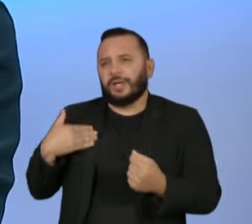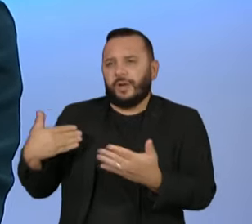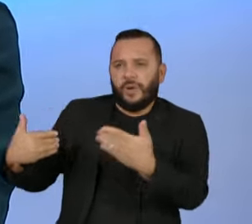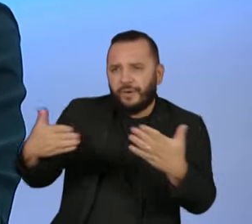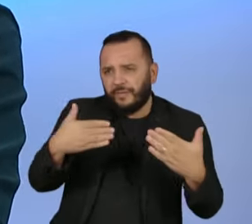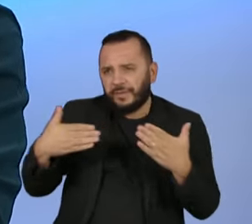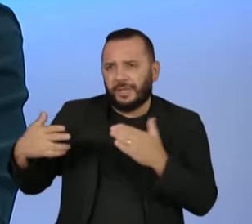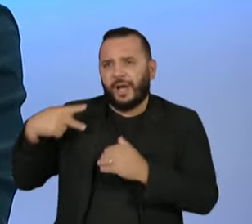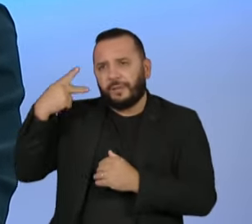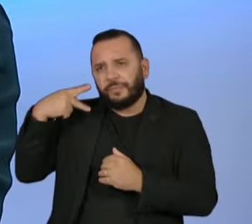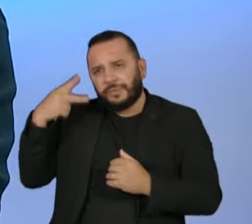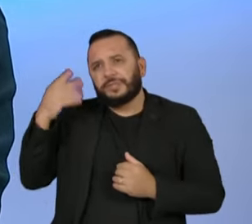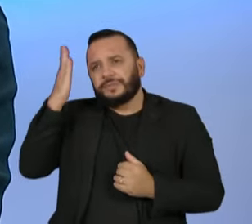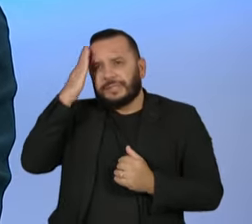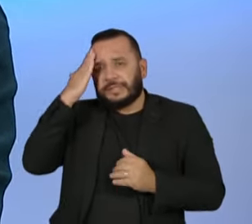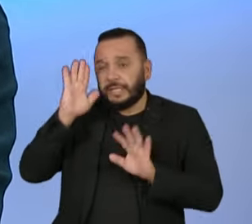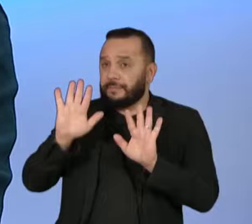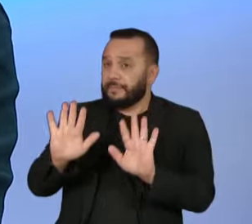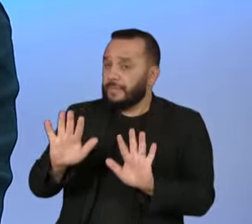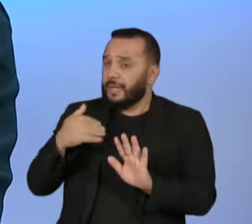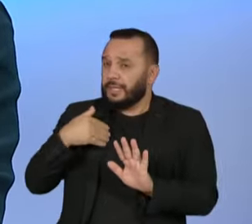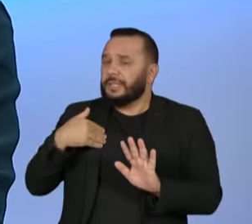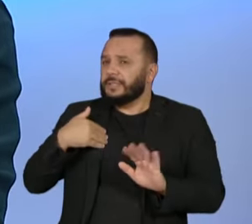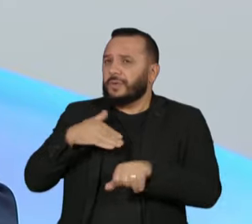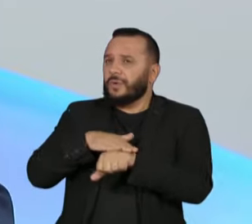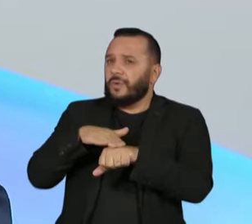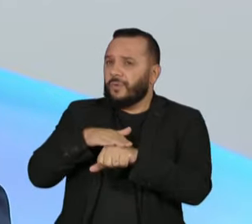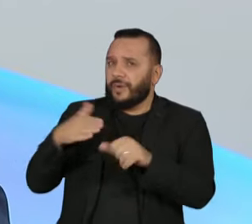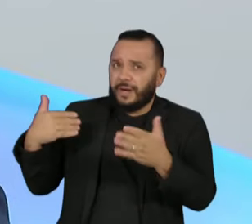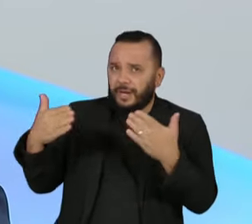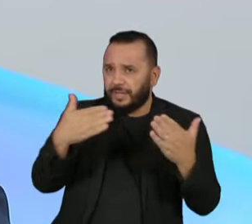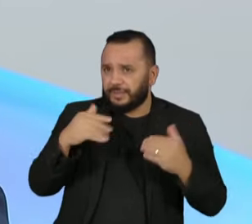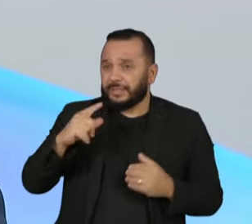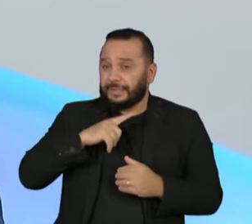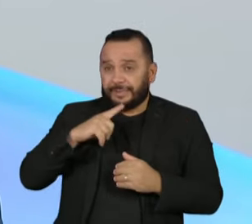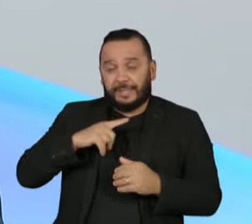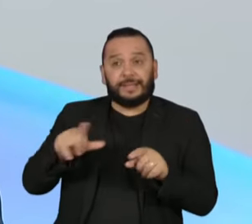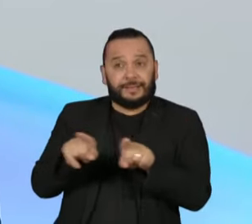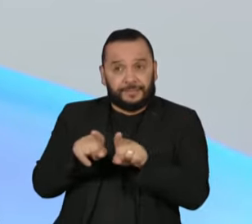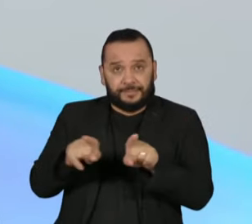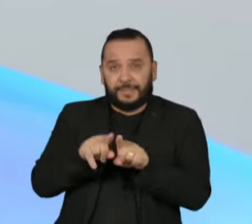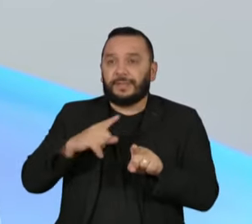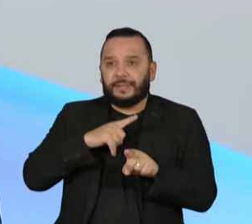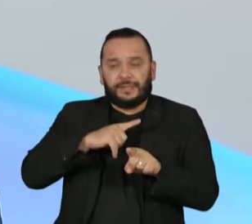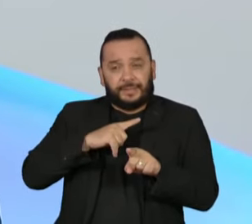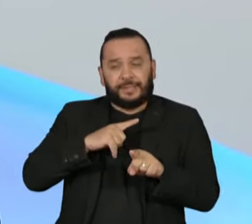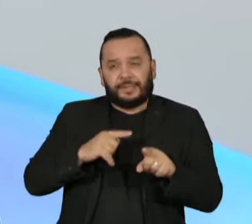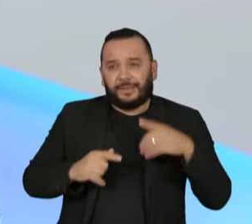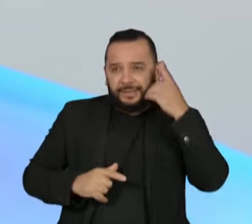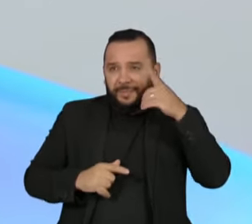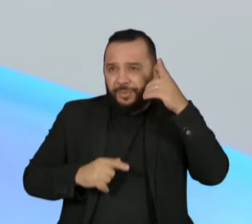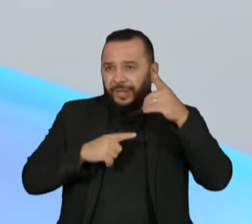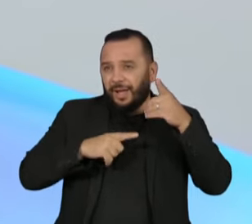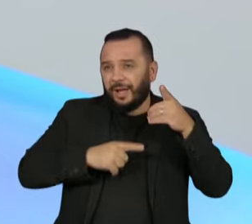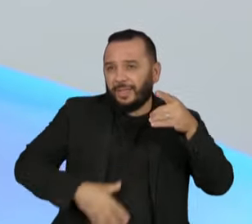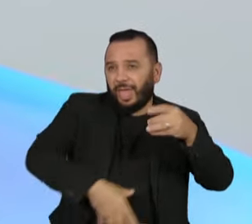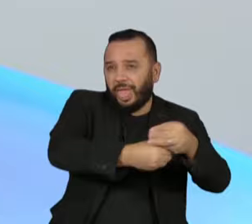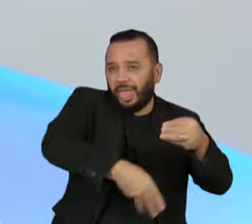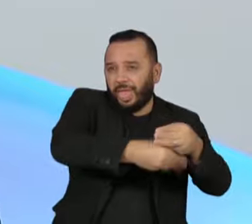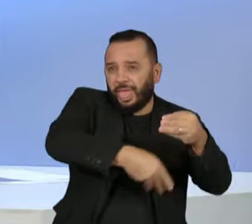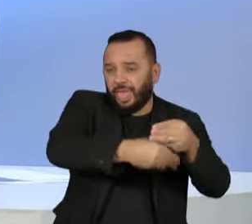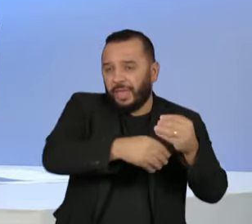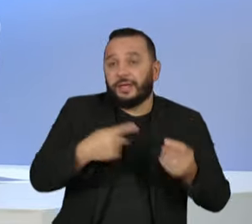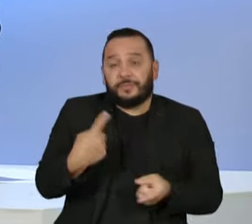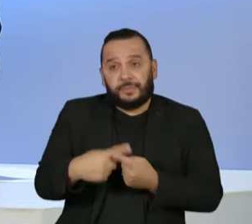casas. E eu queria entender se esse diálogo vai passar também pelas chamadas emendas de relator. Ao longo da campanha, o presidente eleito fez